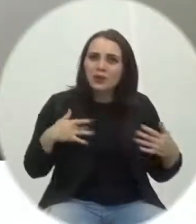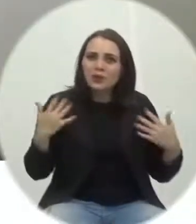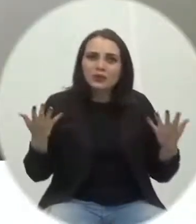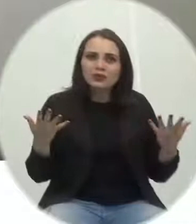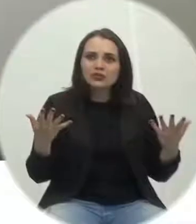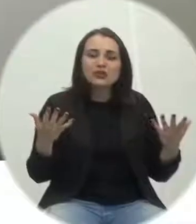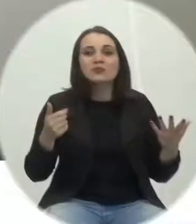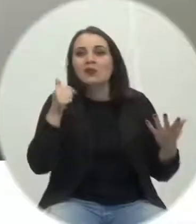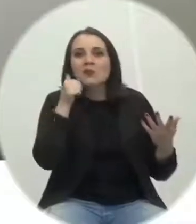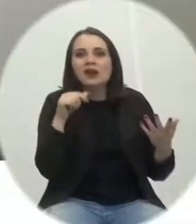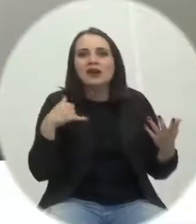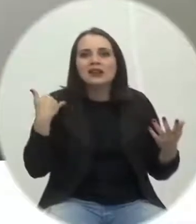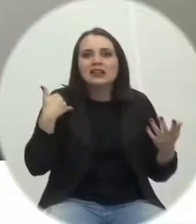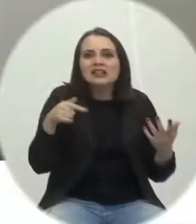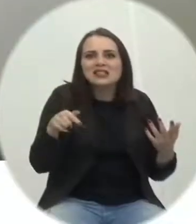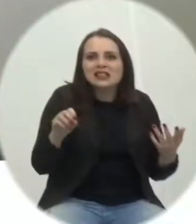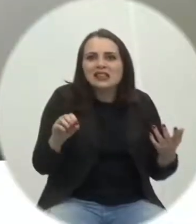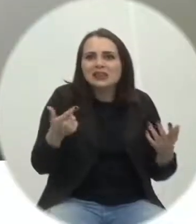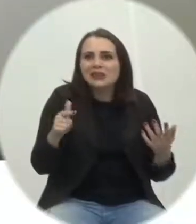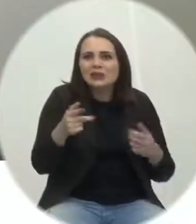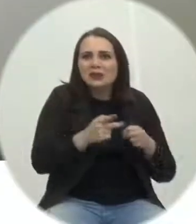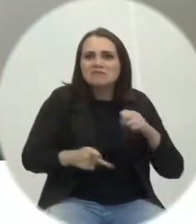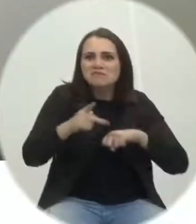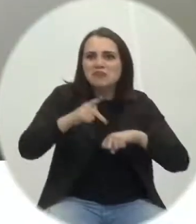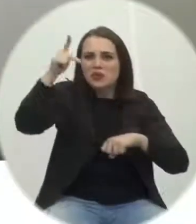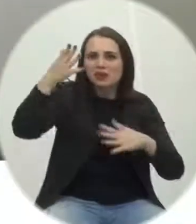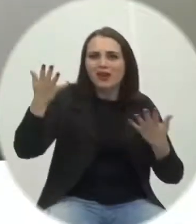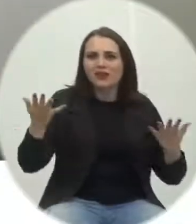70 anos não tem prioridade, senhor presidente.